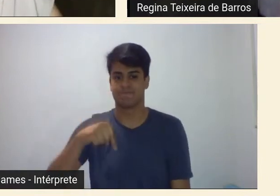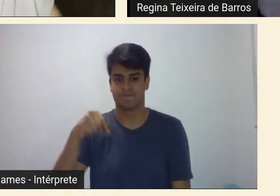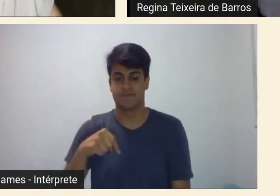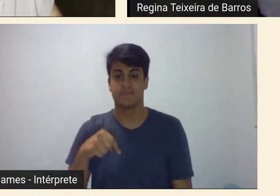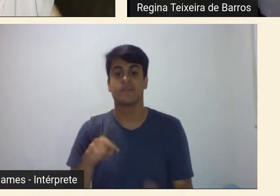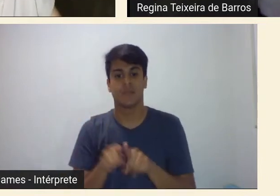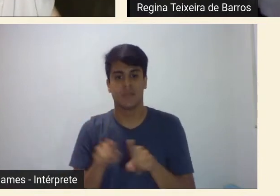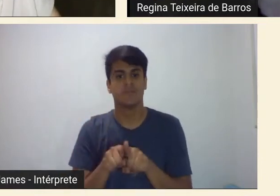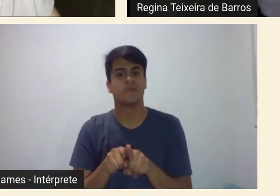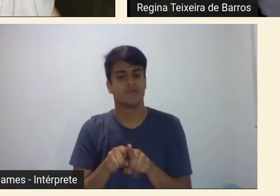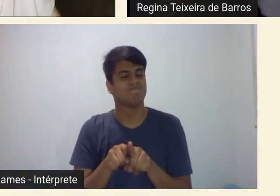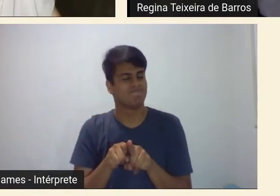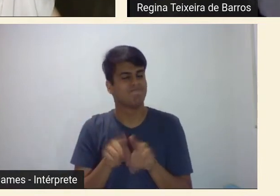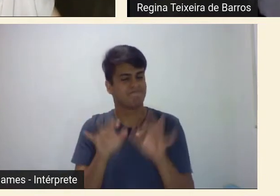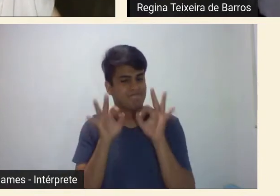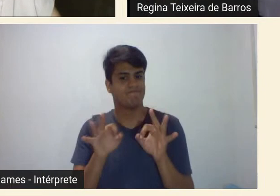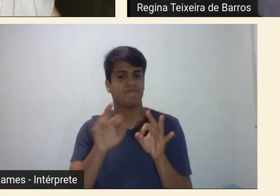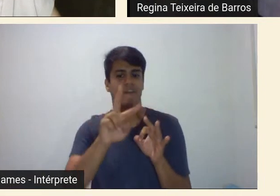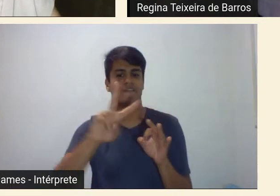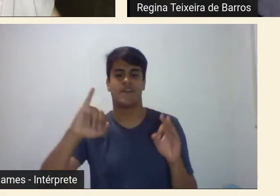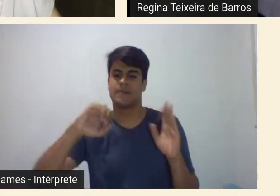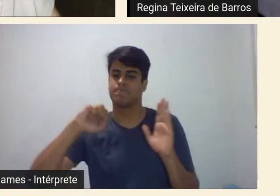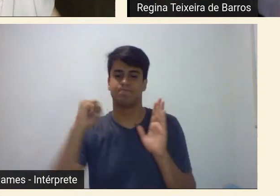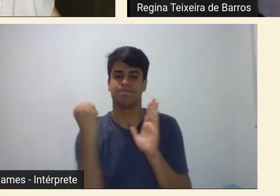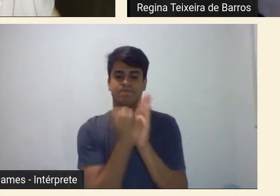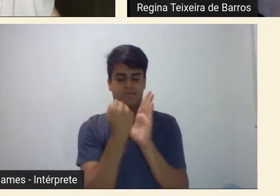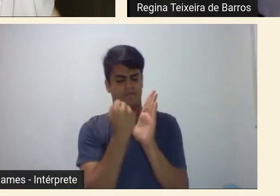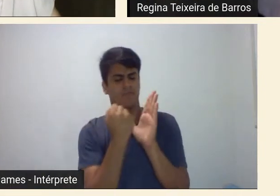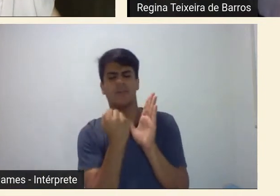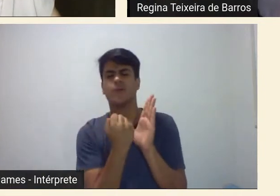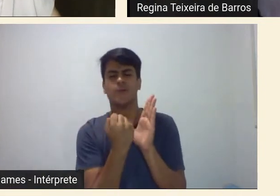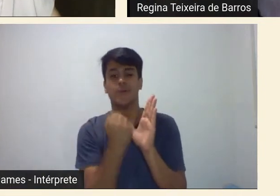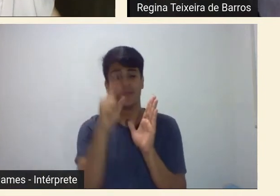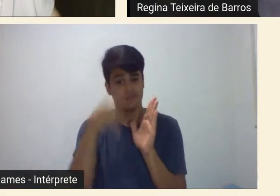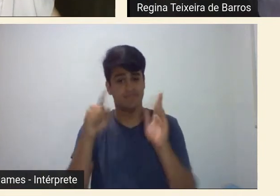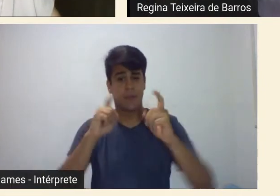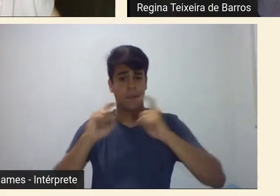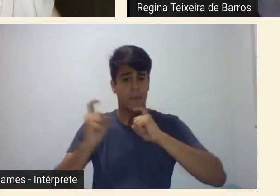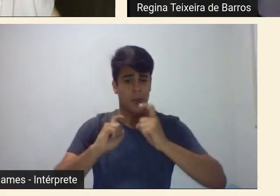tornar também um grande marco na discussão sobre a semana